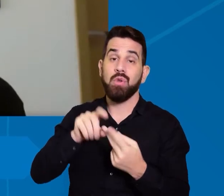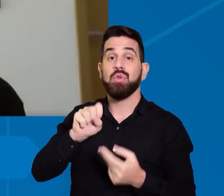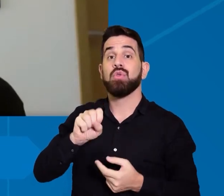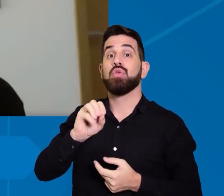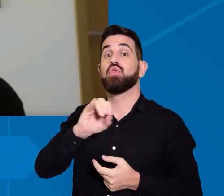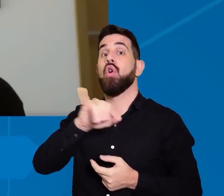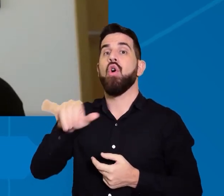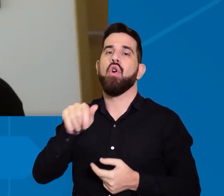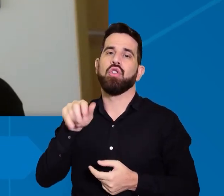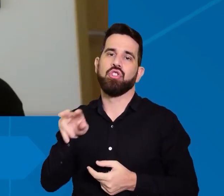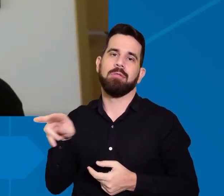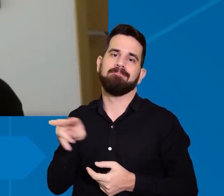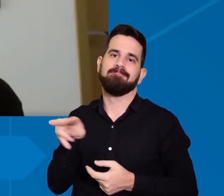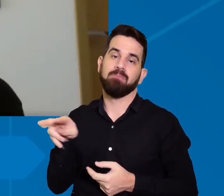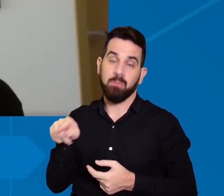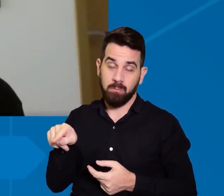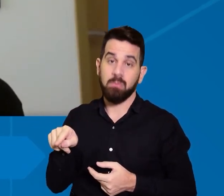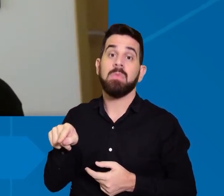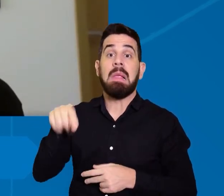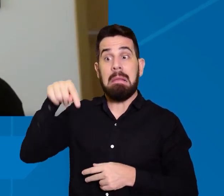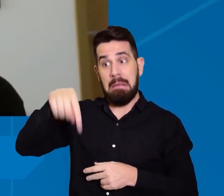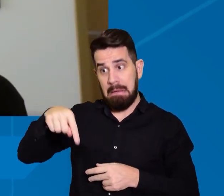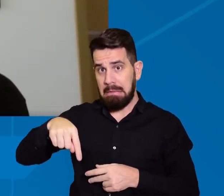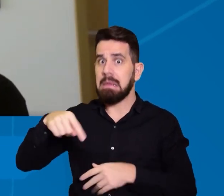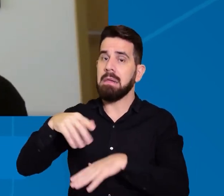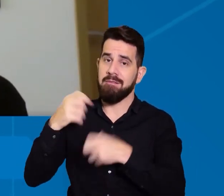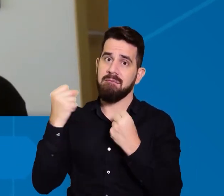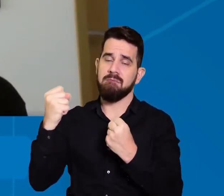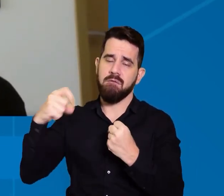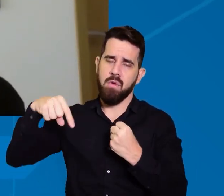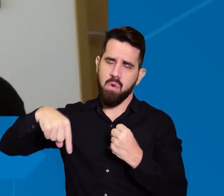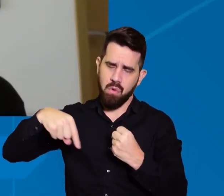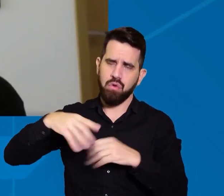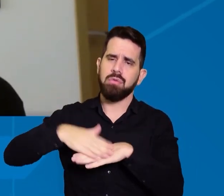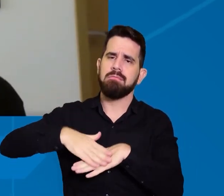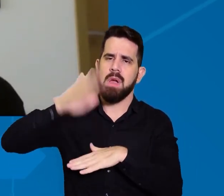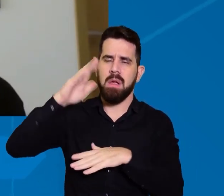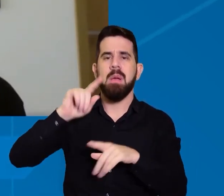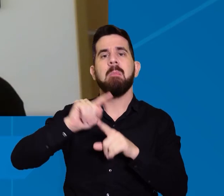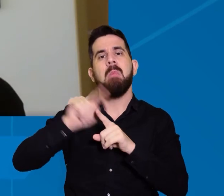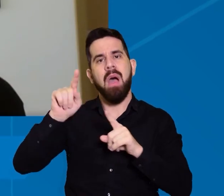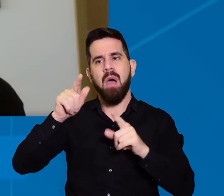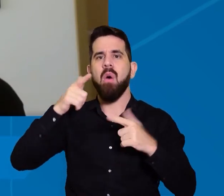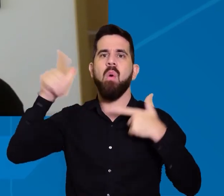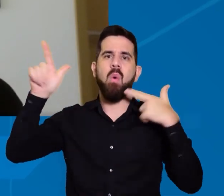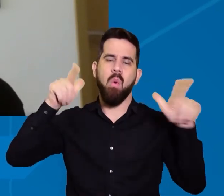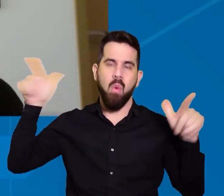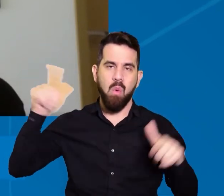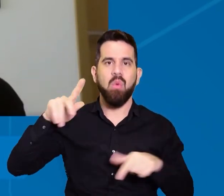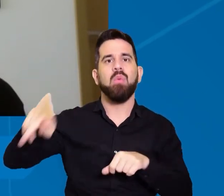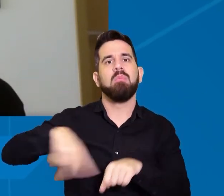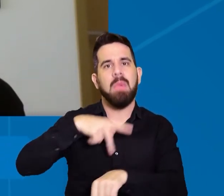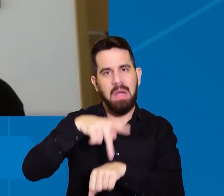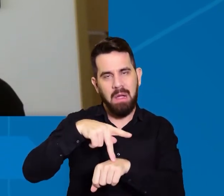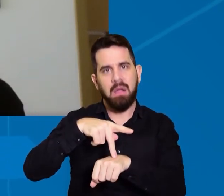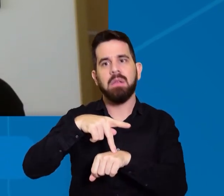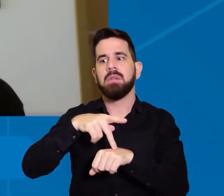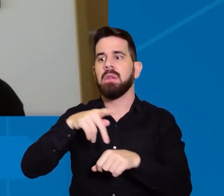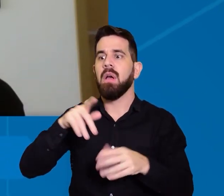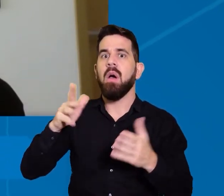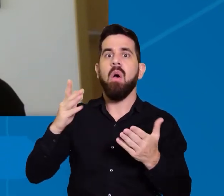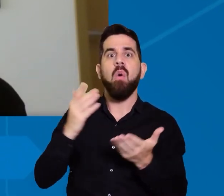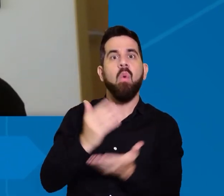é muito forte nessa coisa da agroindústria mas só que outros países estão começando a boicotar esses